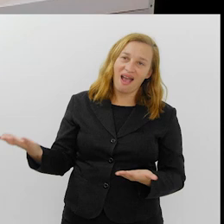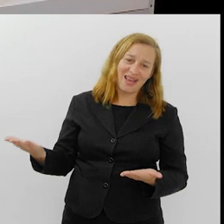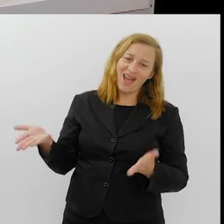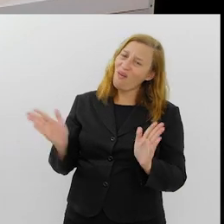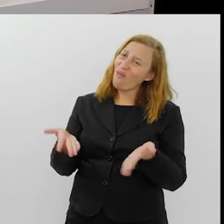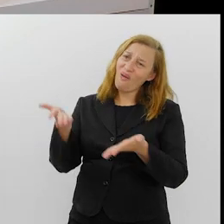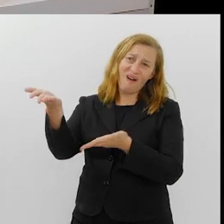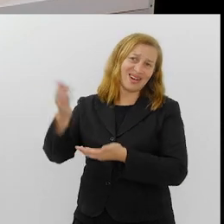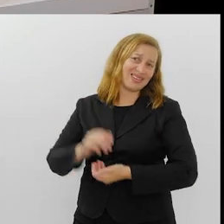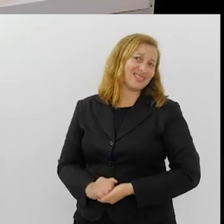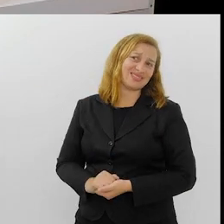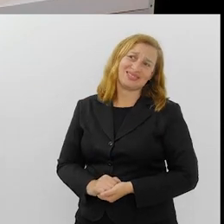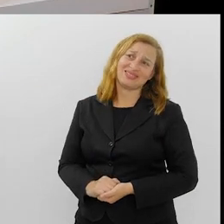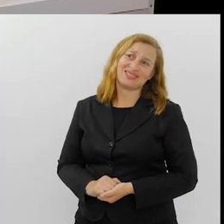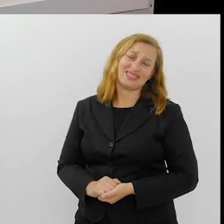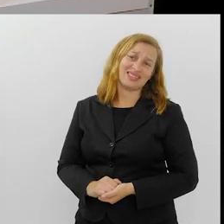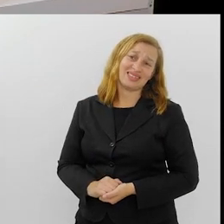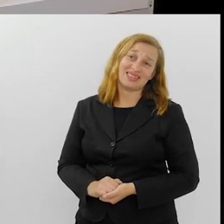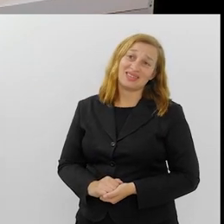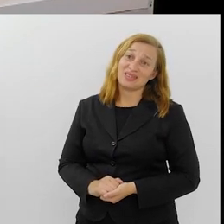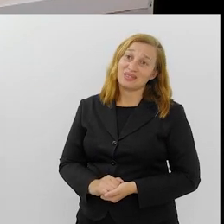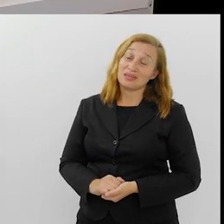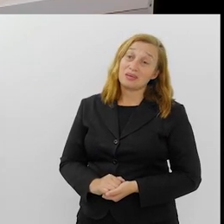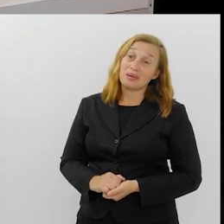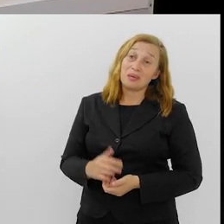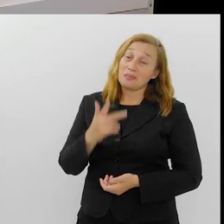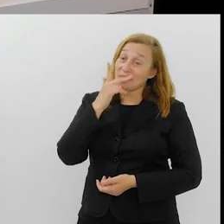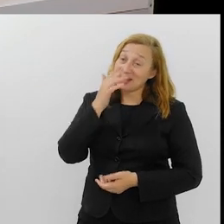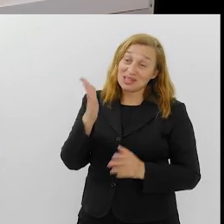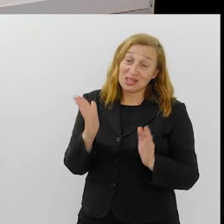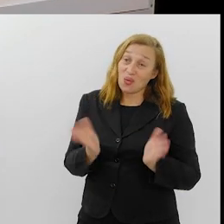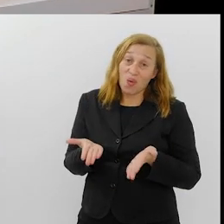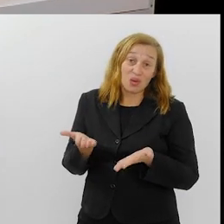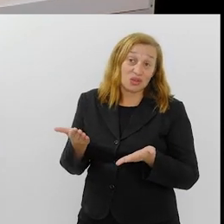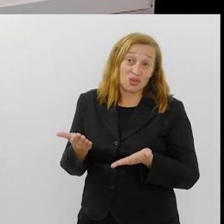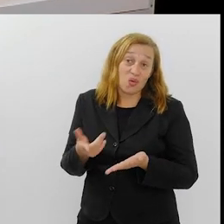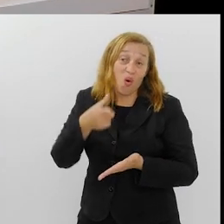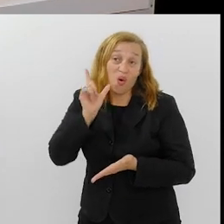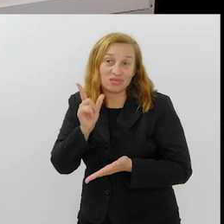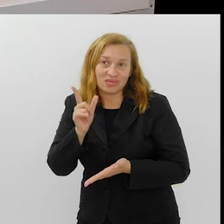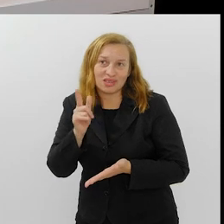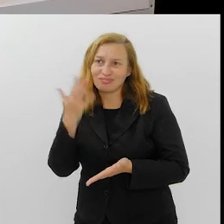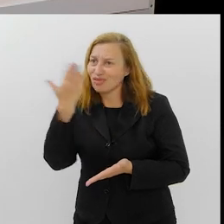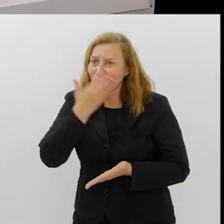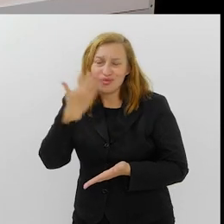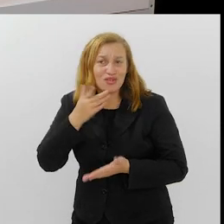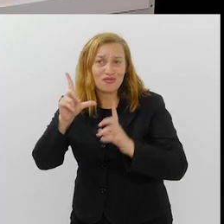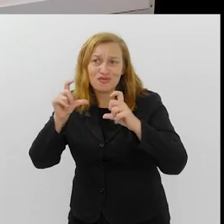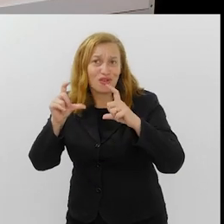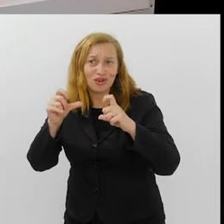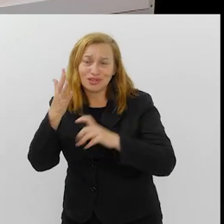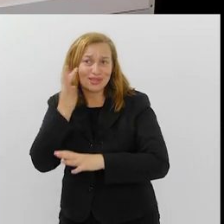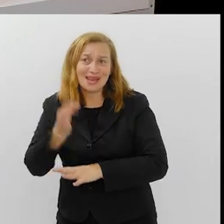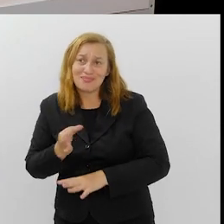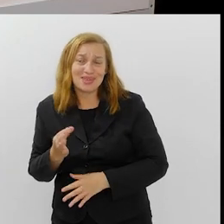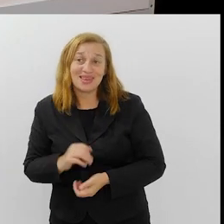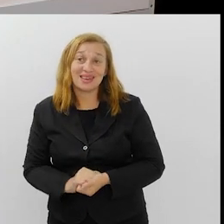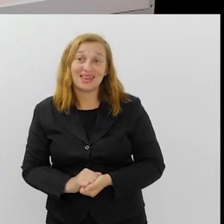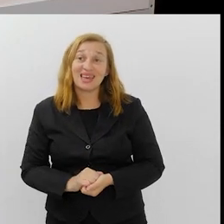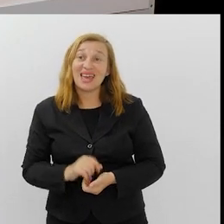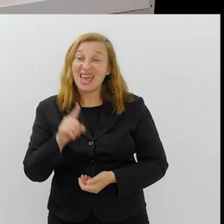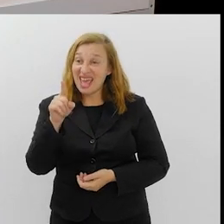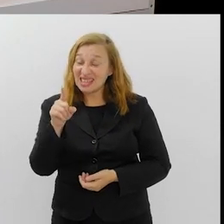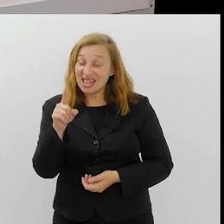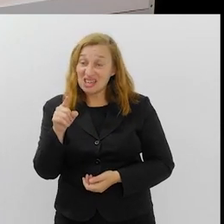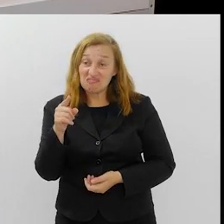Ah, isso é. Isso é agora. Isso é foi. Antes de ontem. Praticamente hoje, ou ontem, ontem. Nem tinha visto nenhuma dessas fotos, eu não sabia que ia ver.